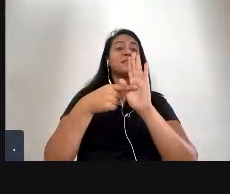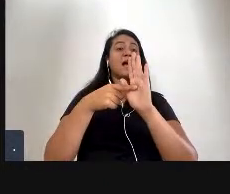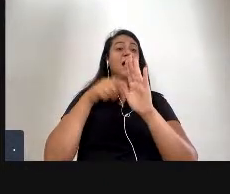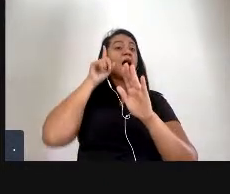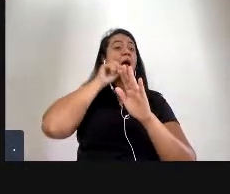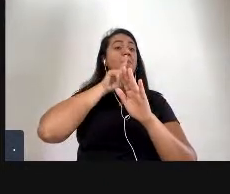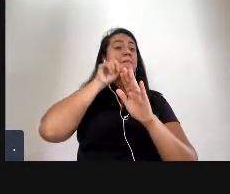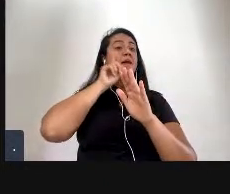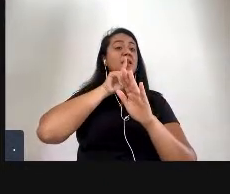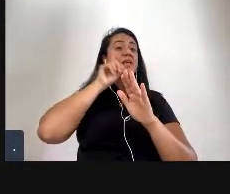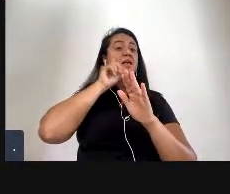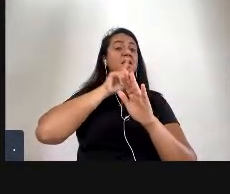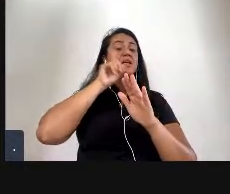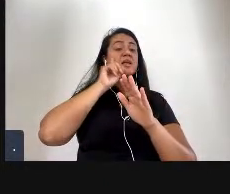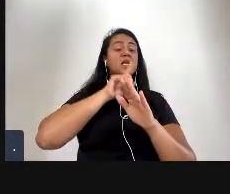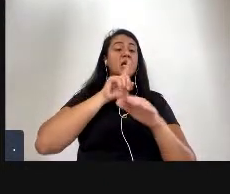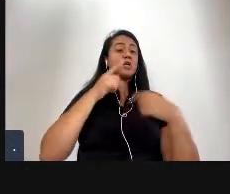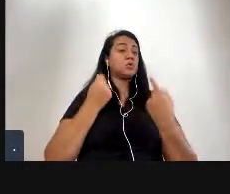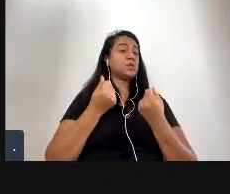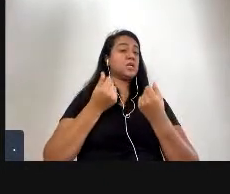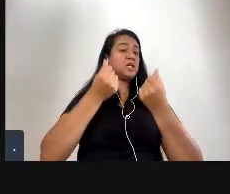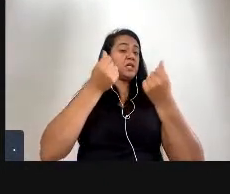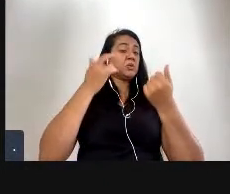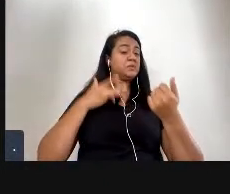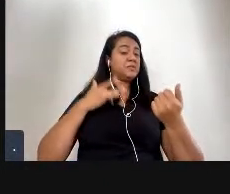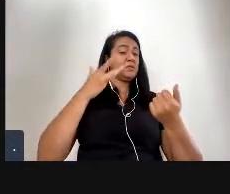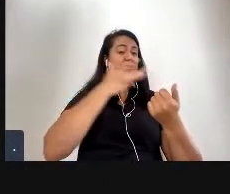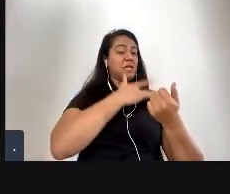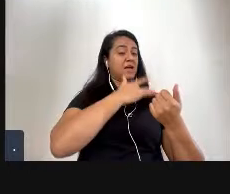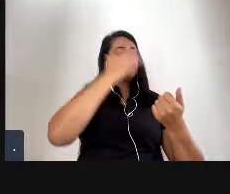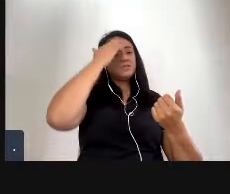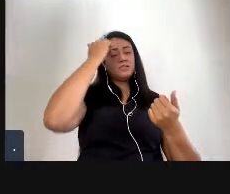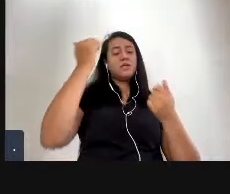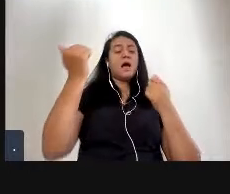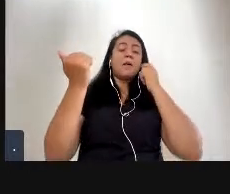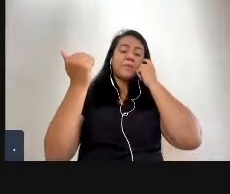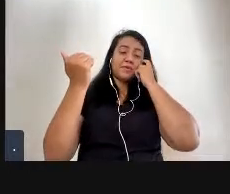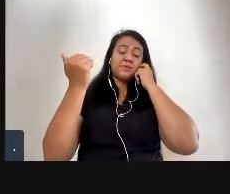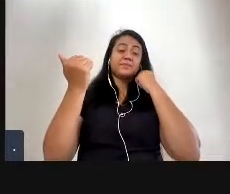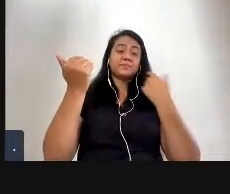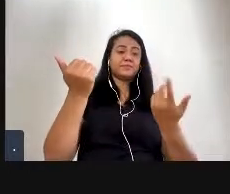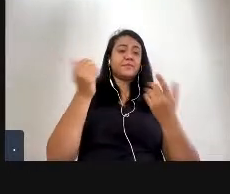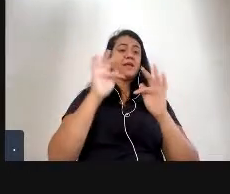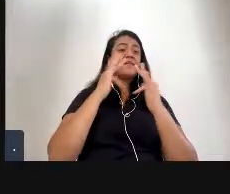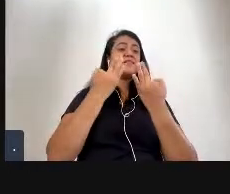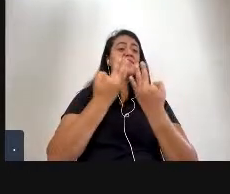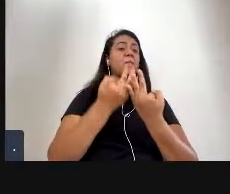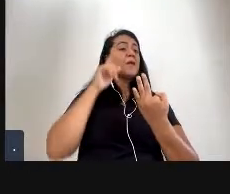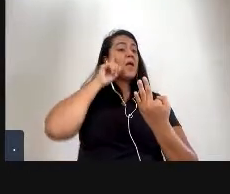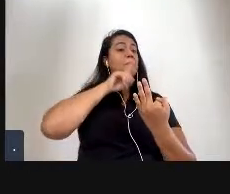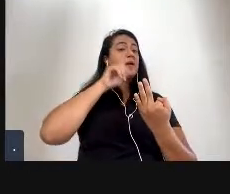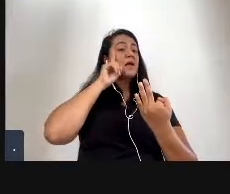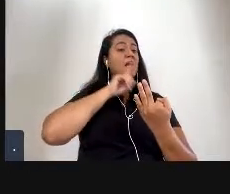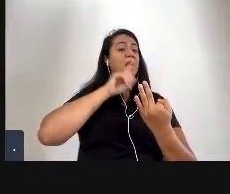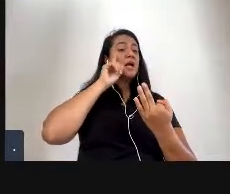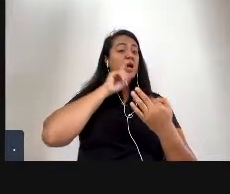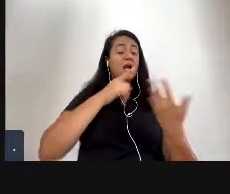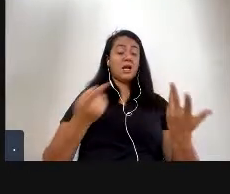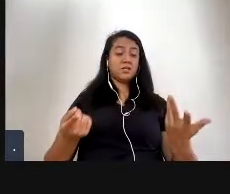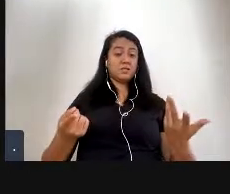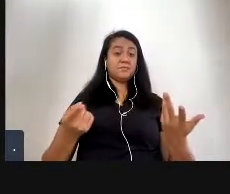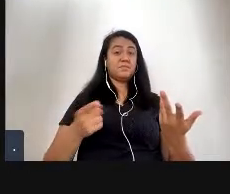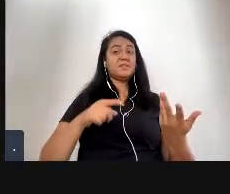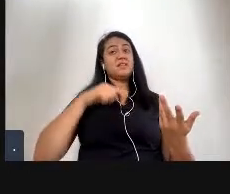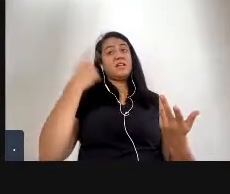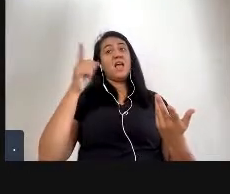culturais dignos ricos saudáveis e sábios e os americanos e negros das índias ocidentais africanos e asiáticos